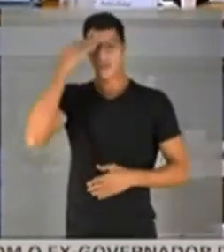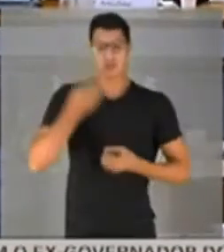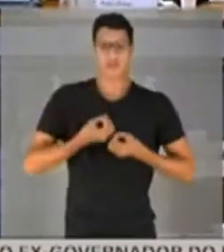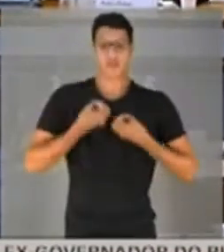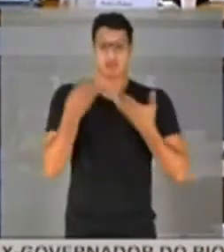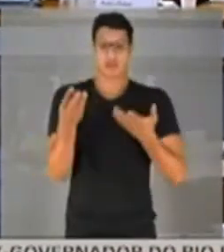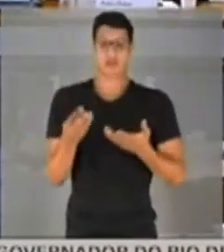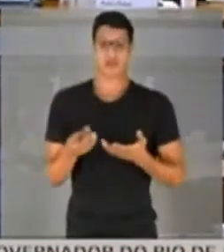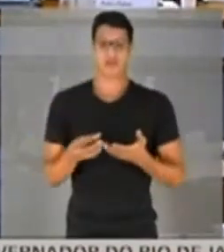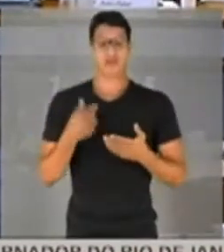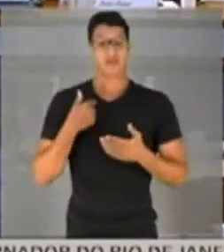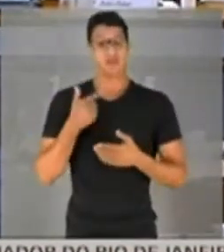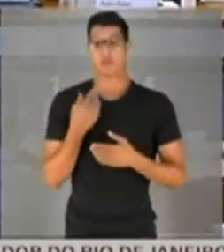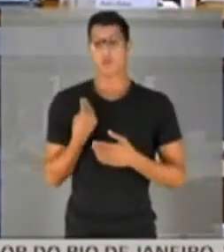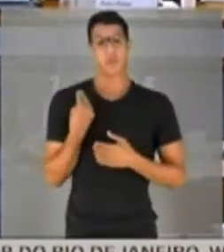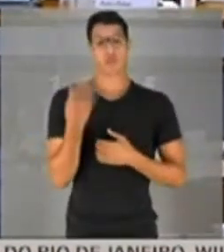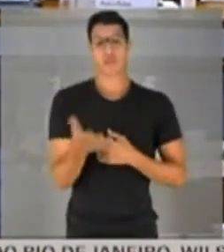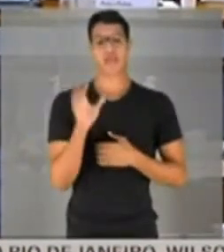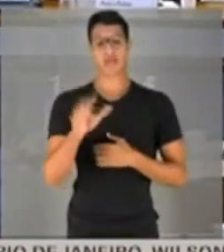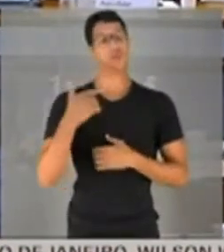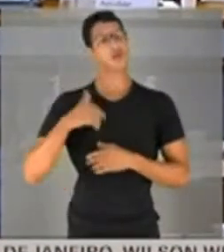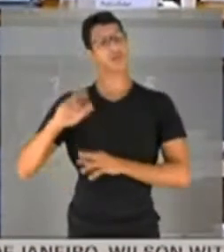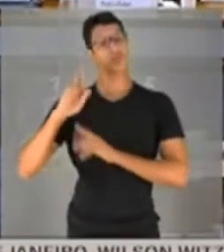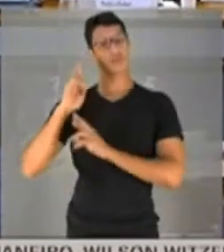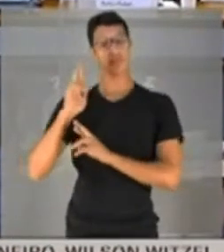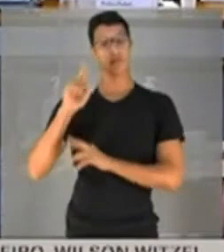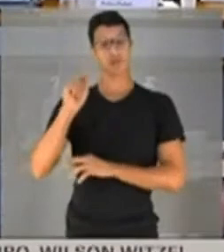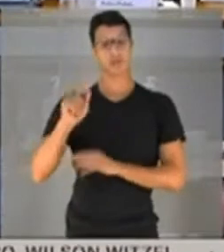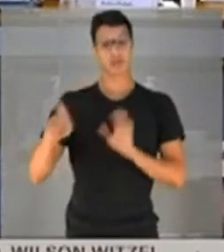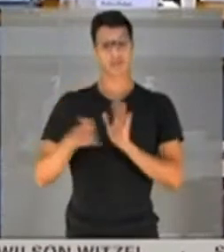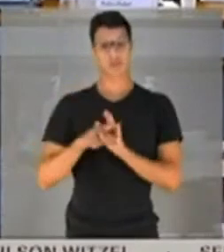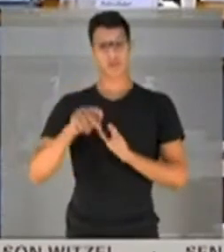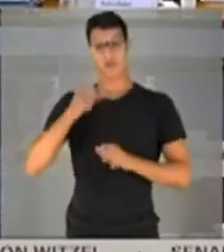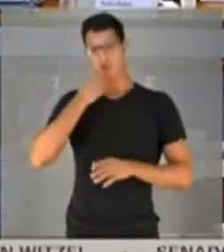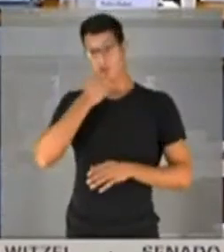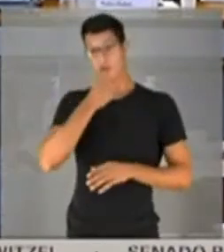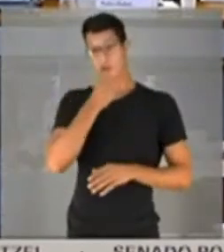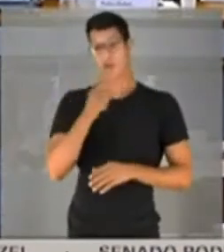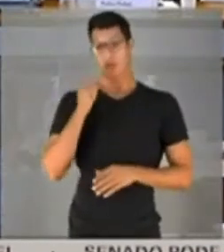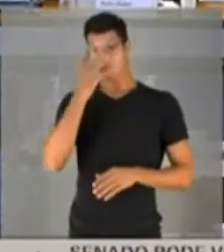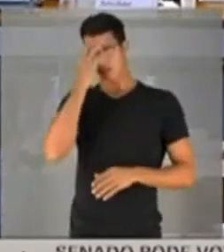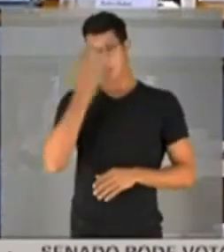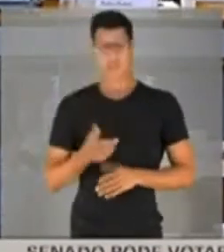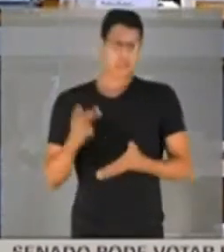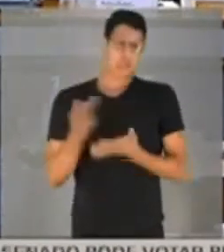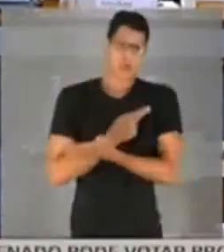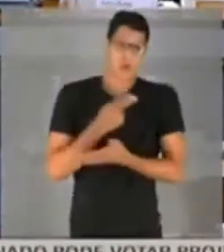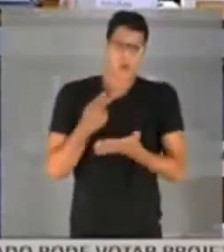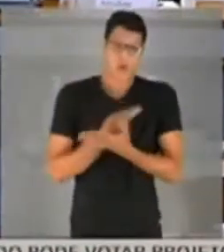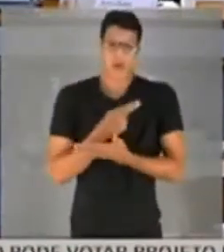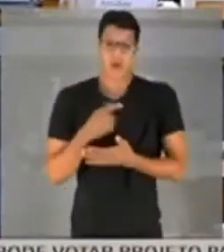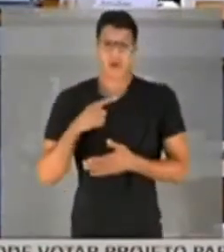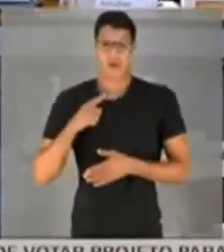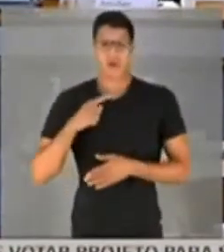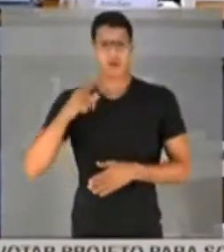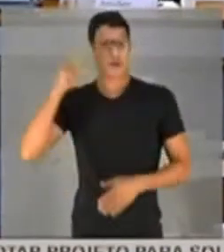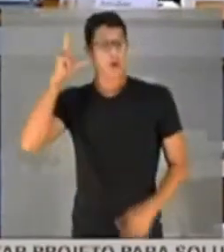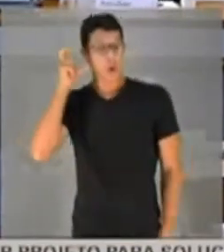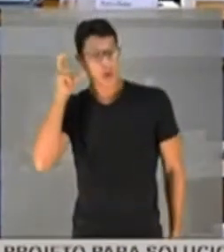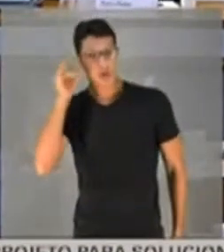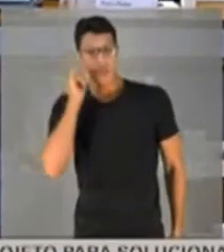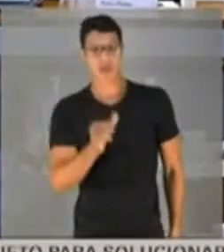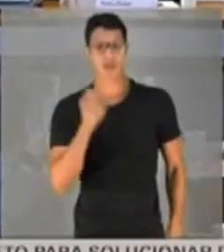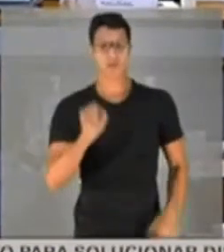expressar. E eu não daria isso. Eu espero que o próprio jornalista, que se equivocou, que ouviu dizer que